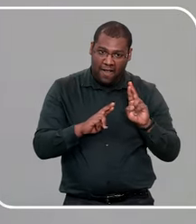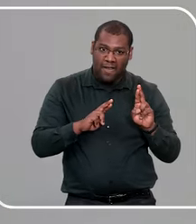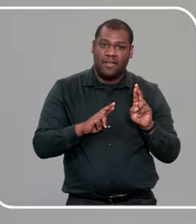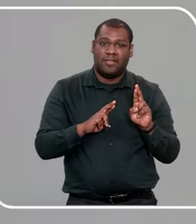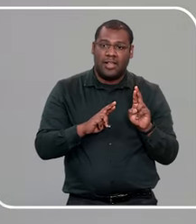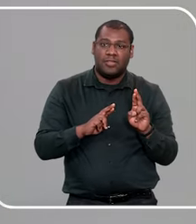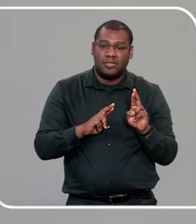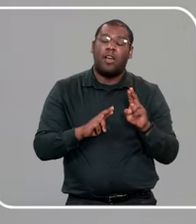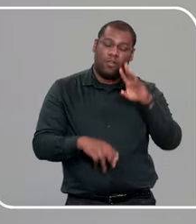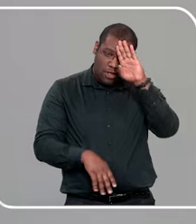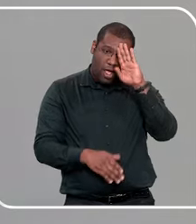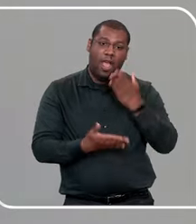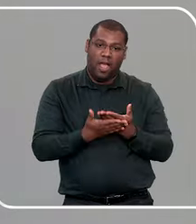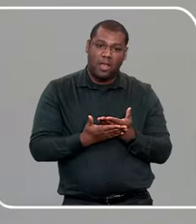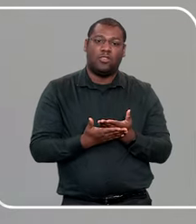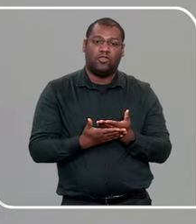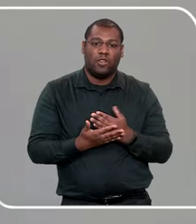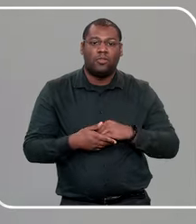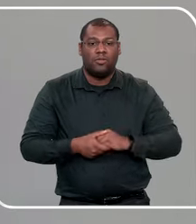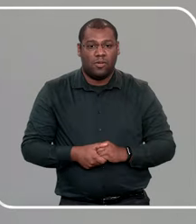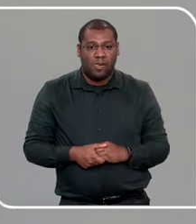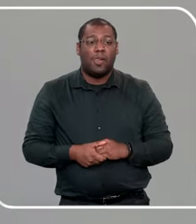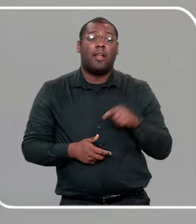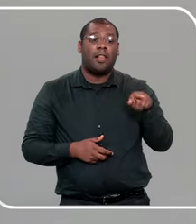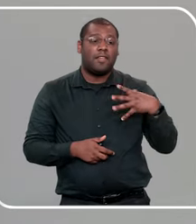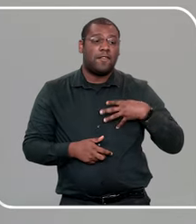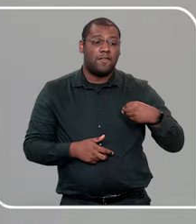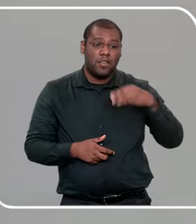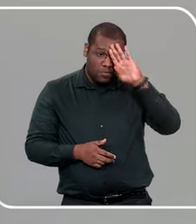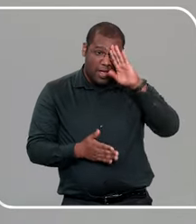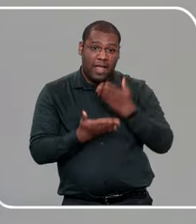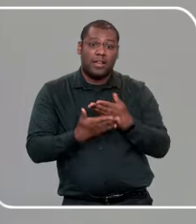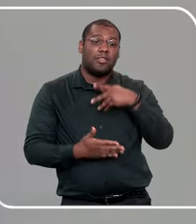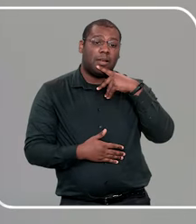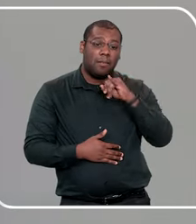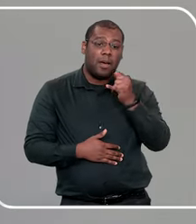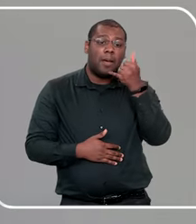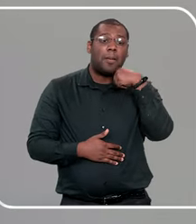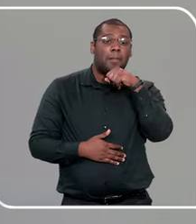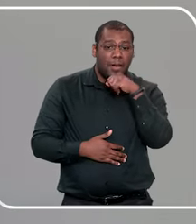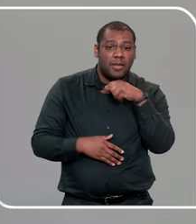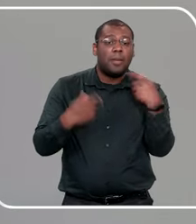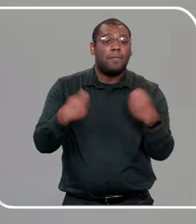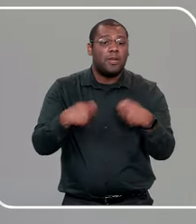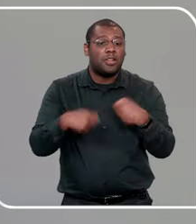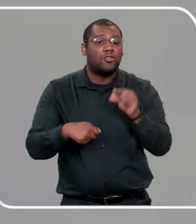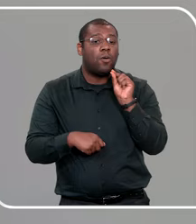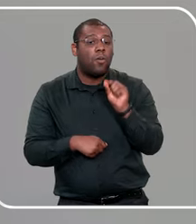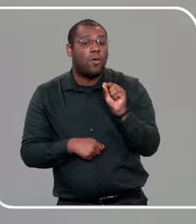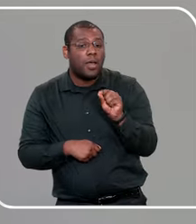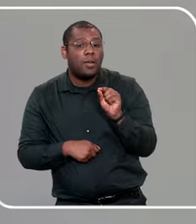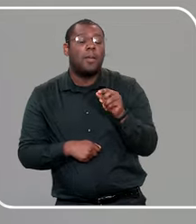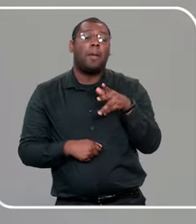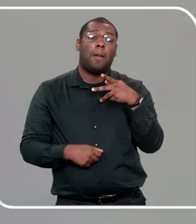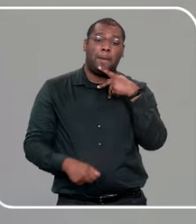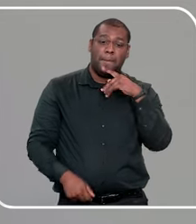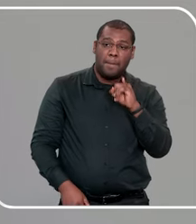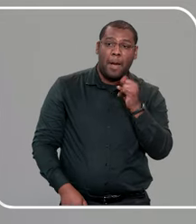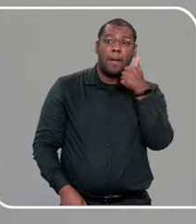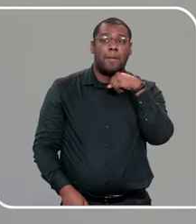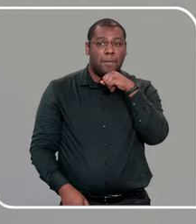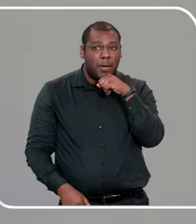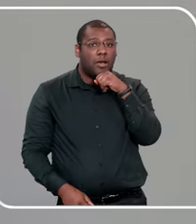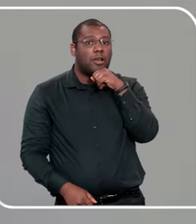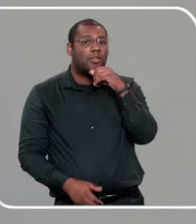E, para a gente ter, essa confiança dos nossos filhos, a gente tem que tratar eles bem, independente da forma, que eles